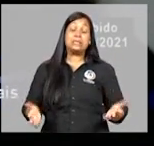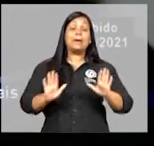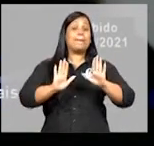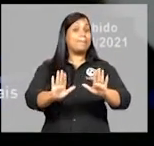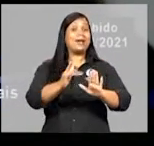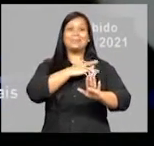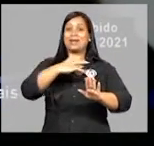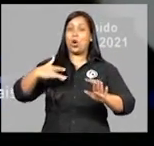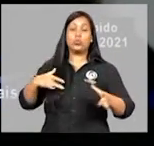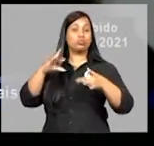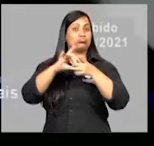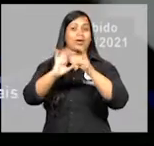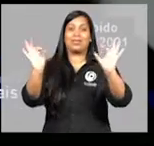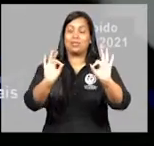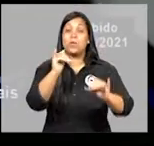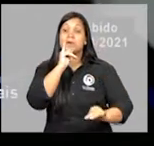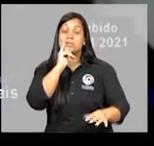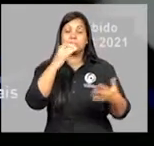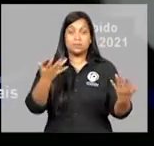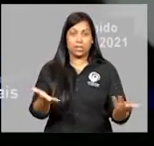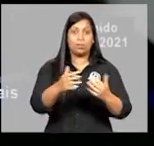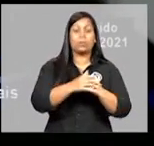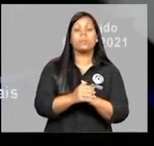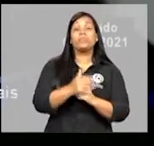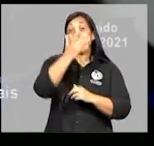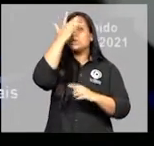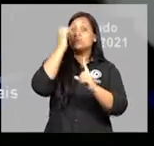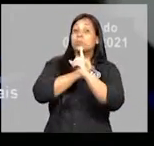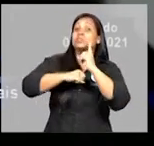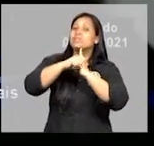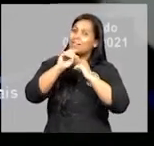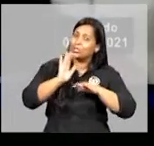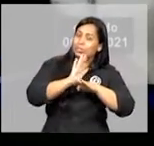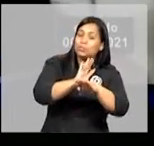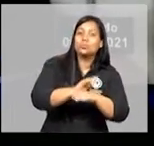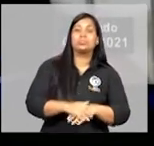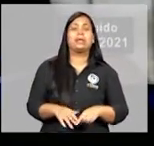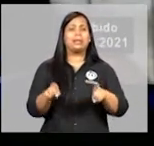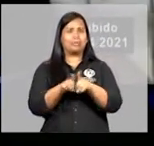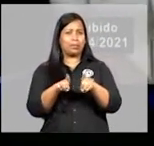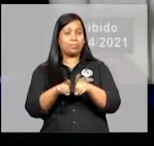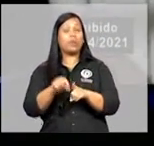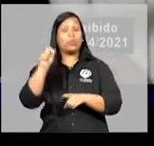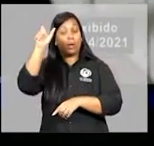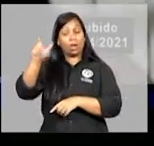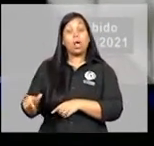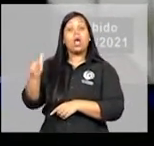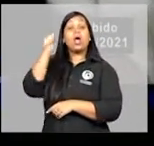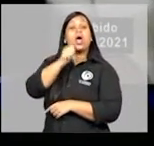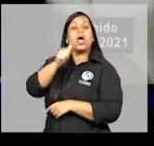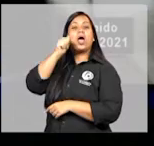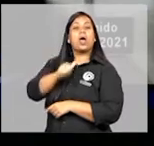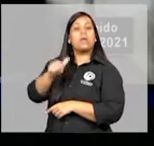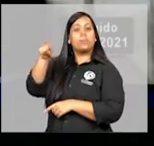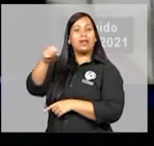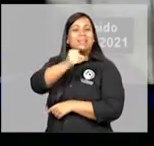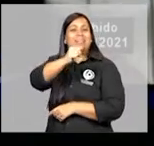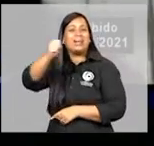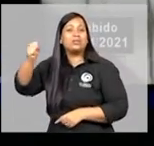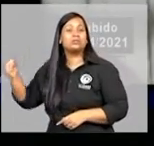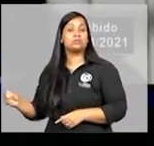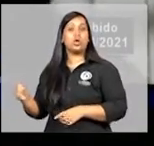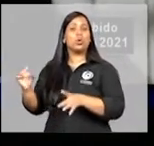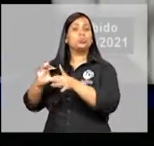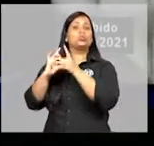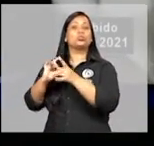não estão ligados à saúde, como servidores da assistência social. Na sequência, foi a vez da representante da